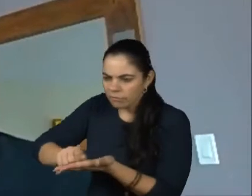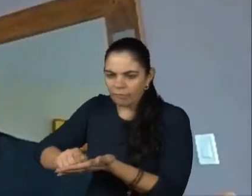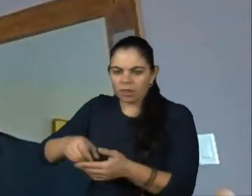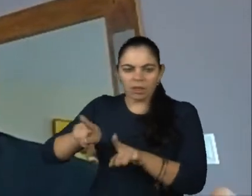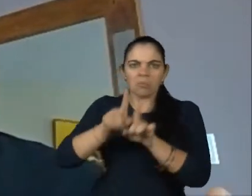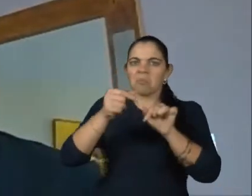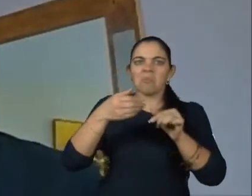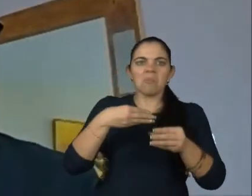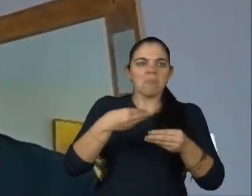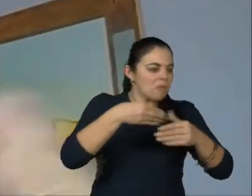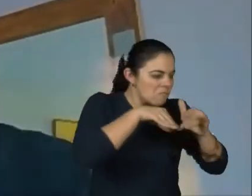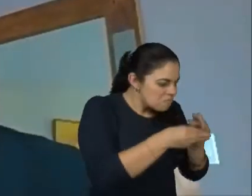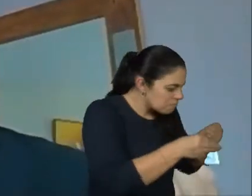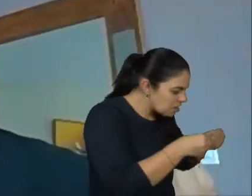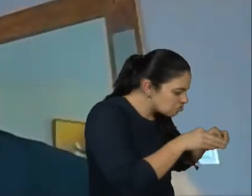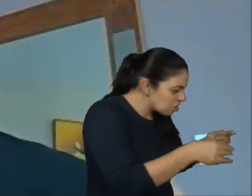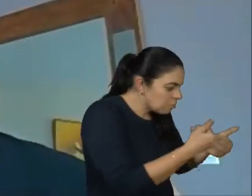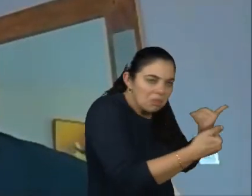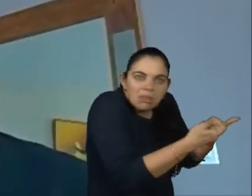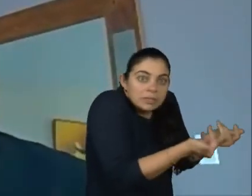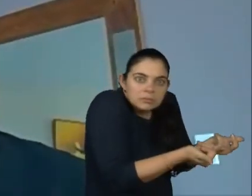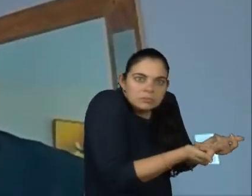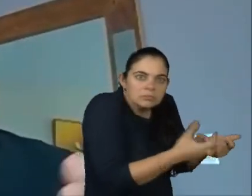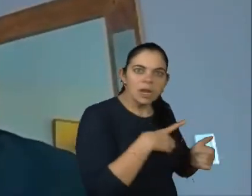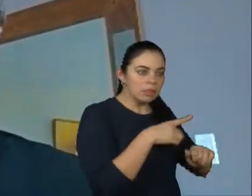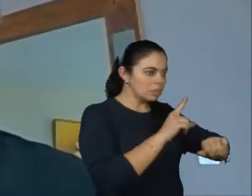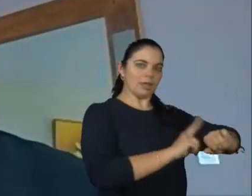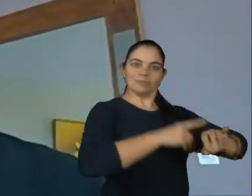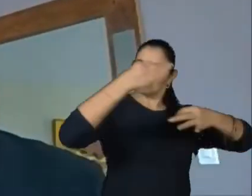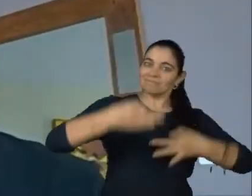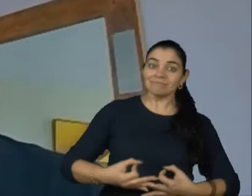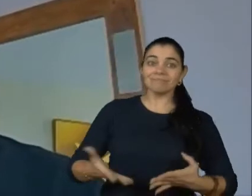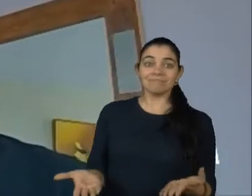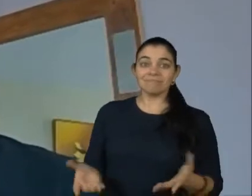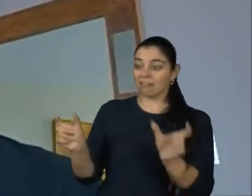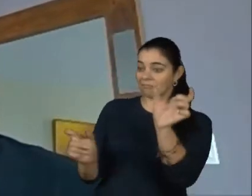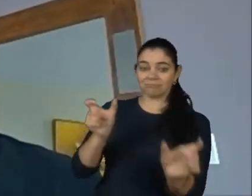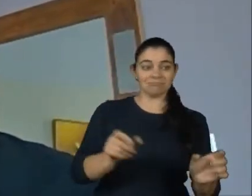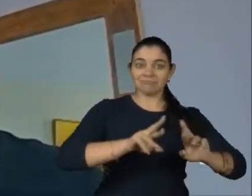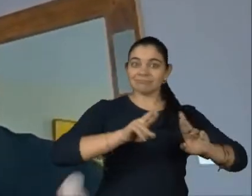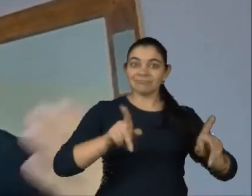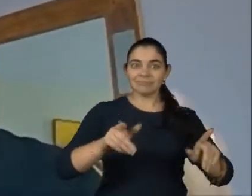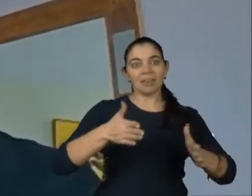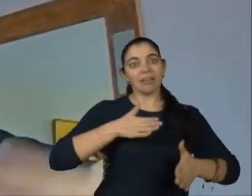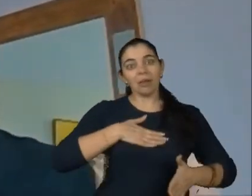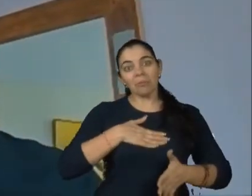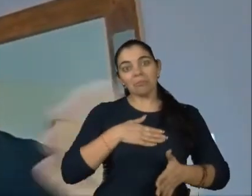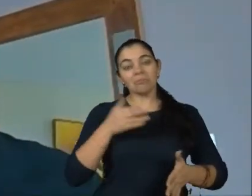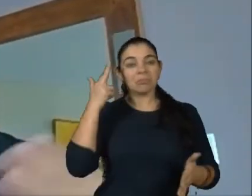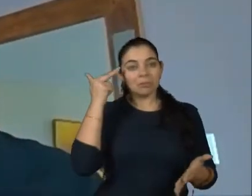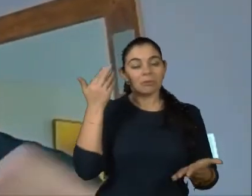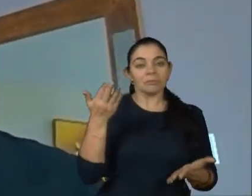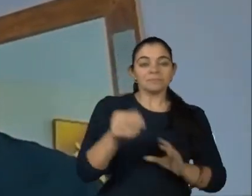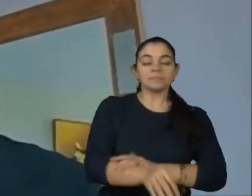tentar mexer em qualquer brinquedo, eu tempo certo. E eu, e naturalmente, né, muita